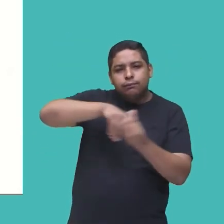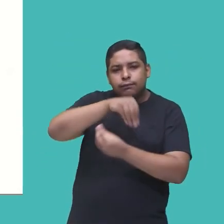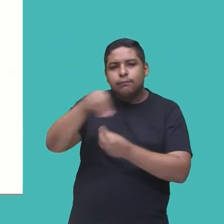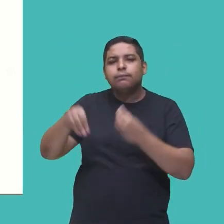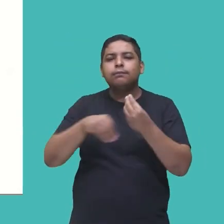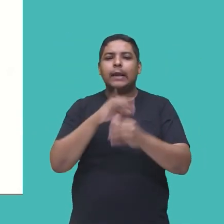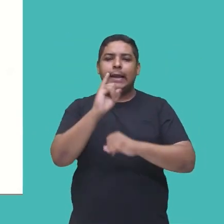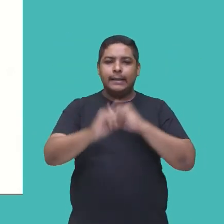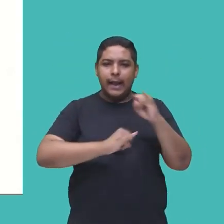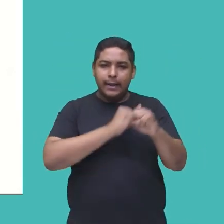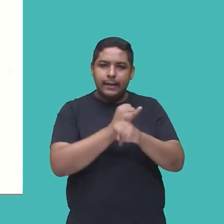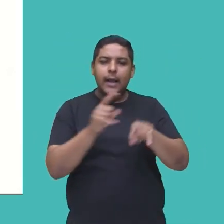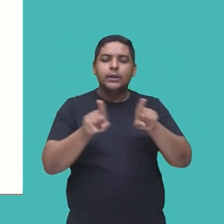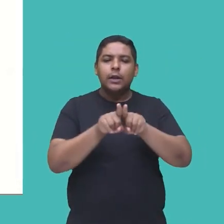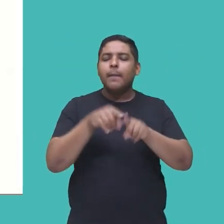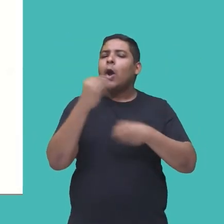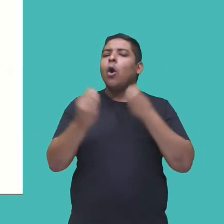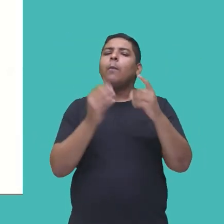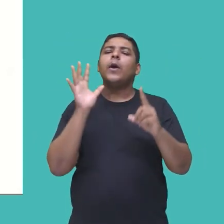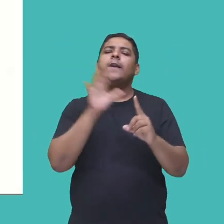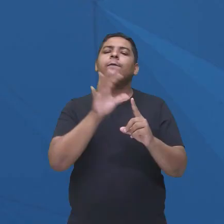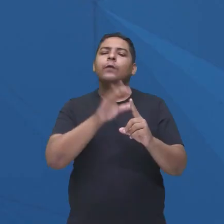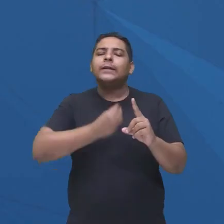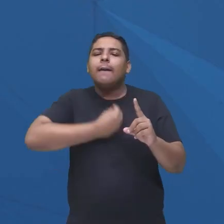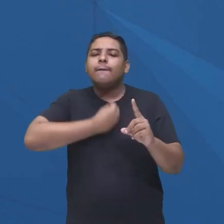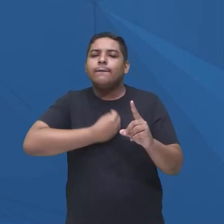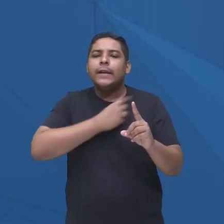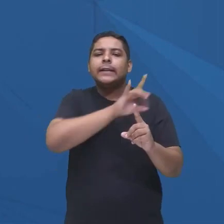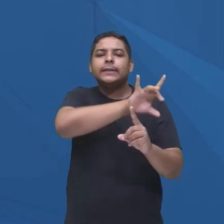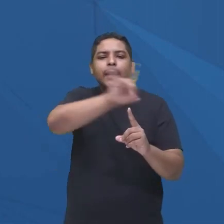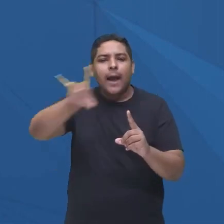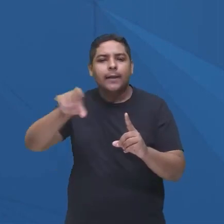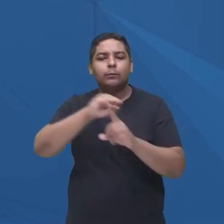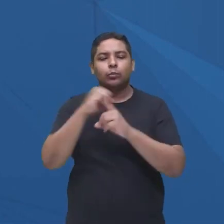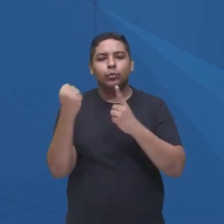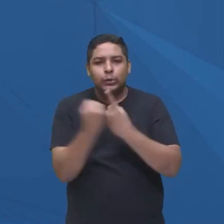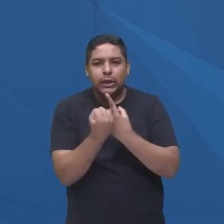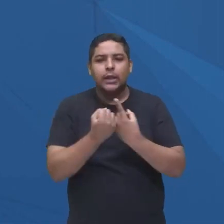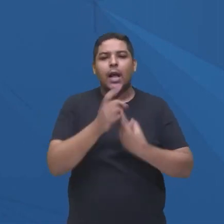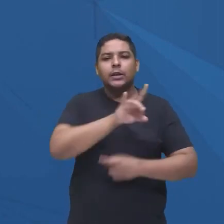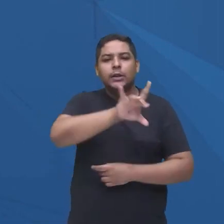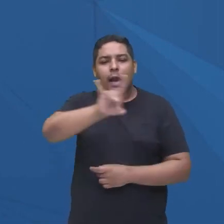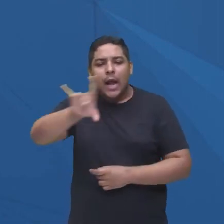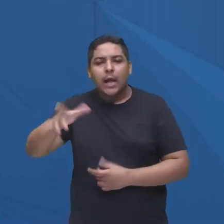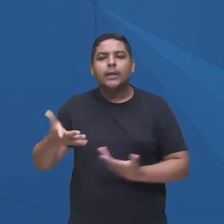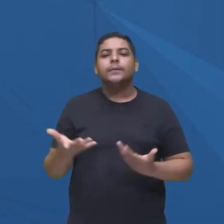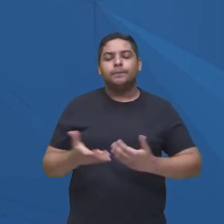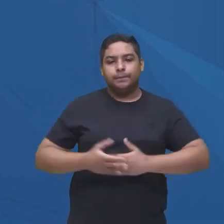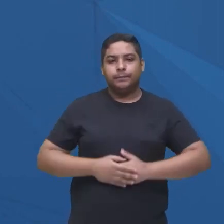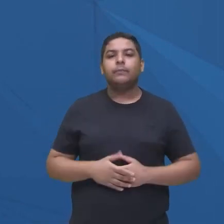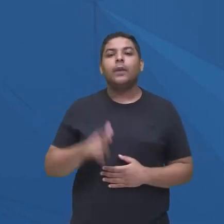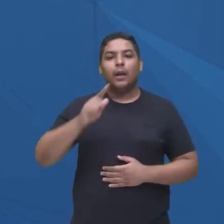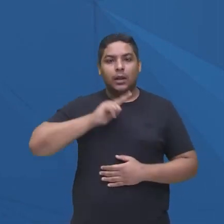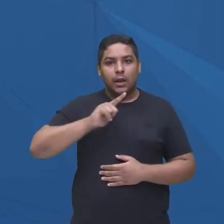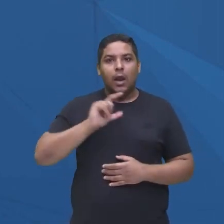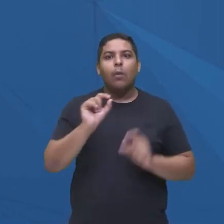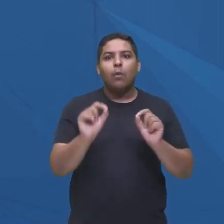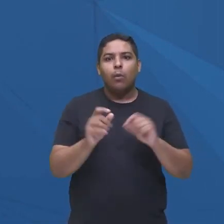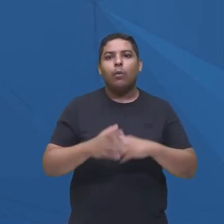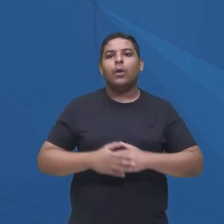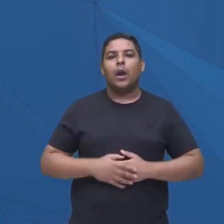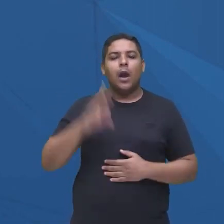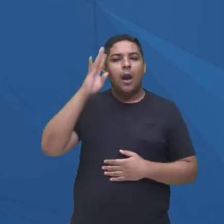impactando no nosso modo de vida, e como a gente age em sociedade, perante o uso dela, né, então alguns episódios trazem um pouco essa questão bem